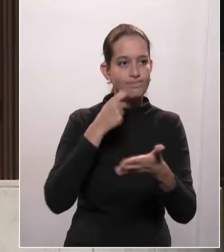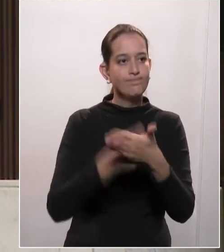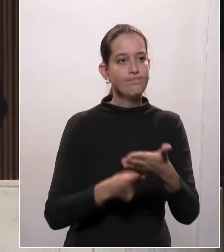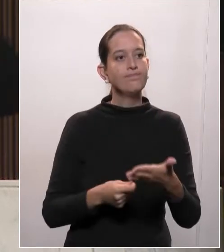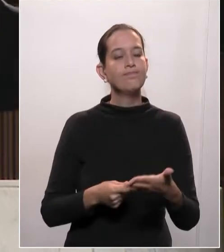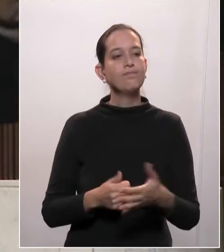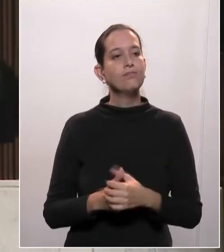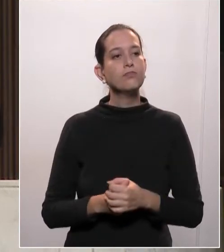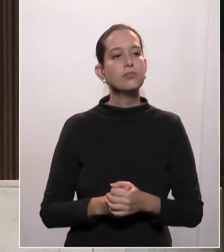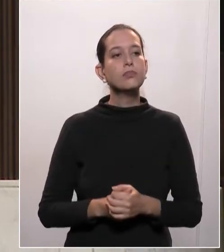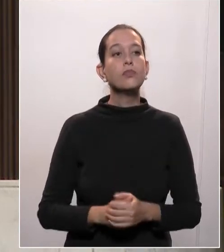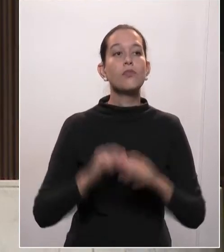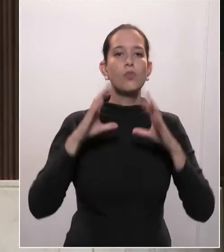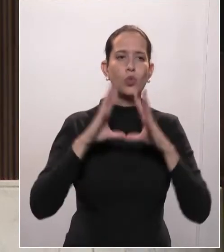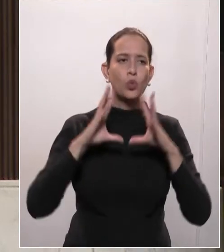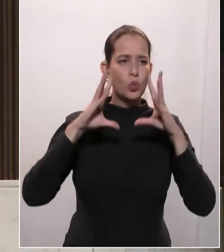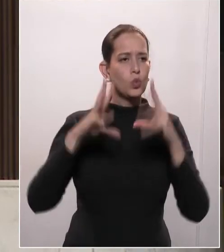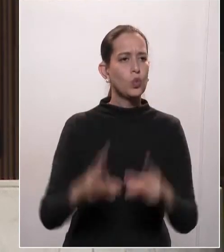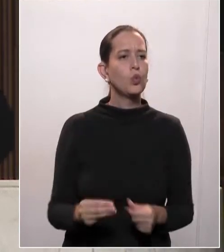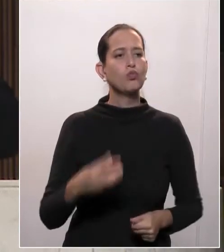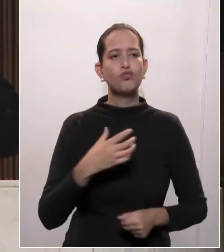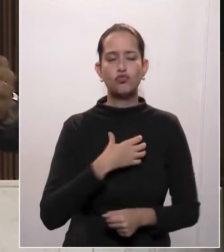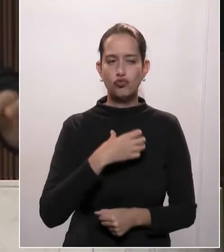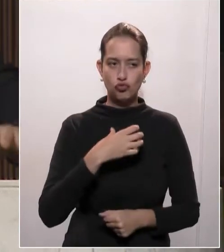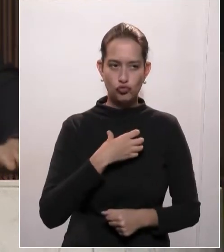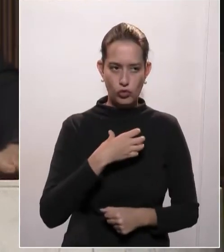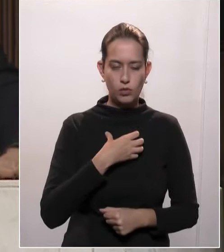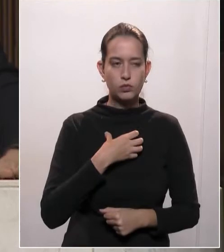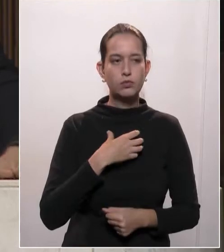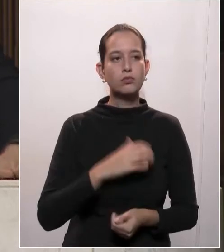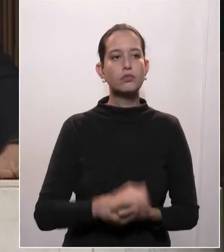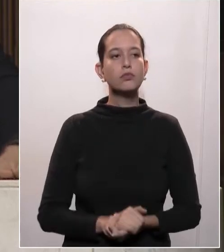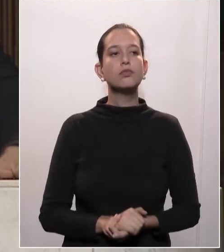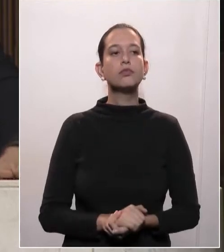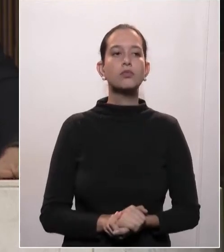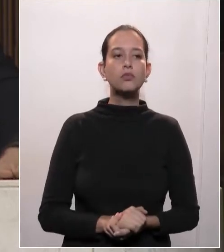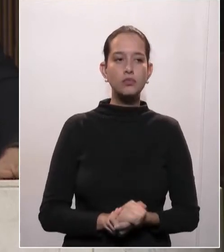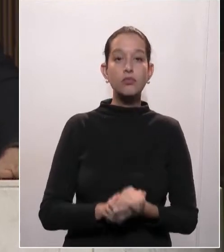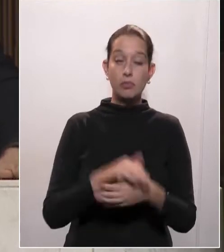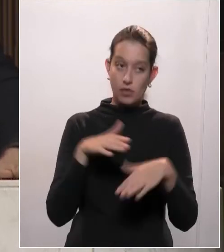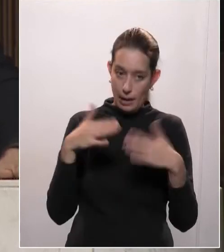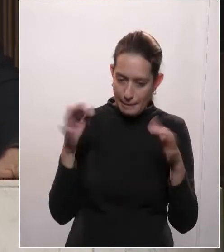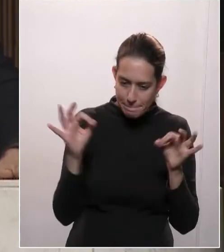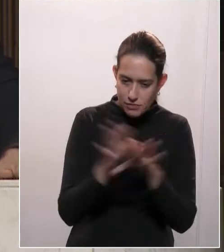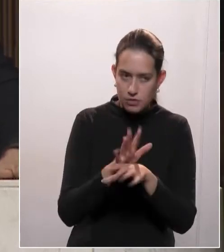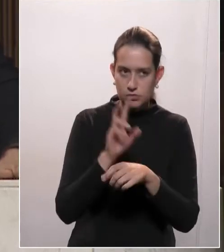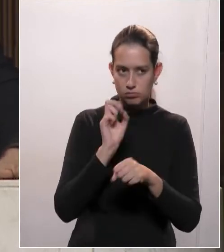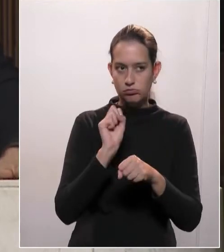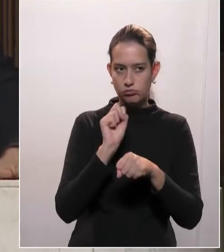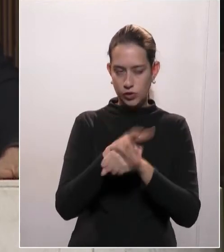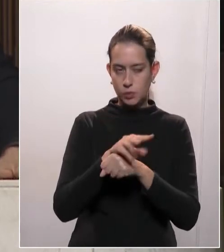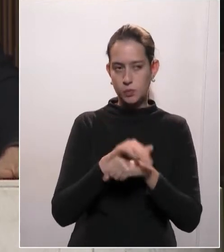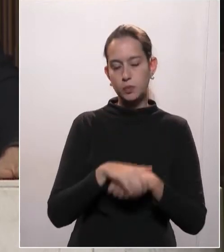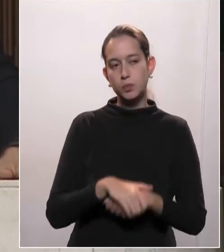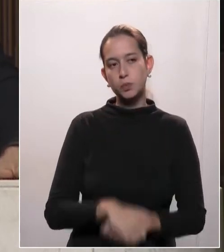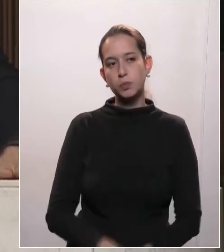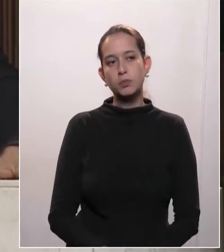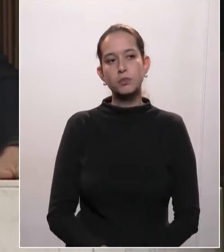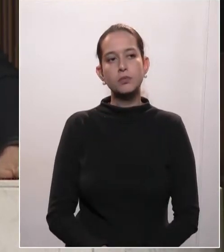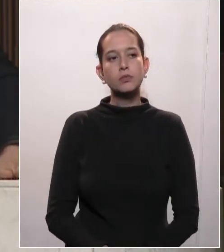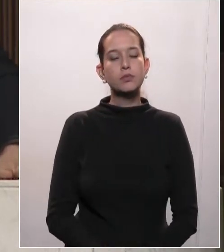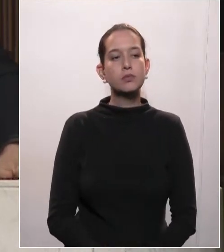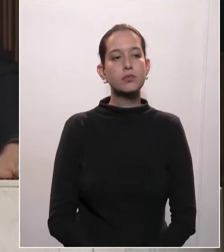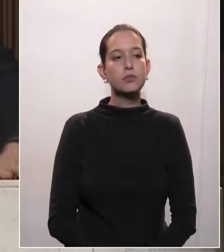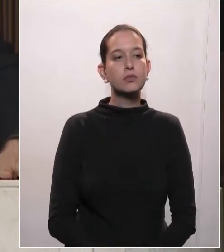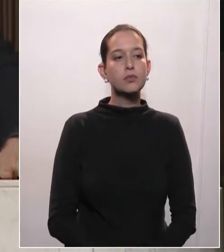de todas as formas a esse vírus para fazer com o alguns países